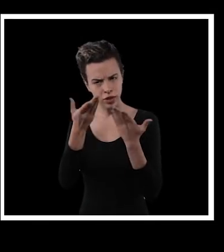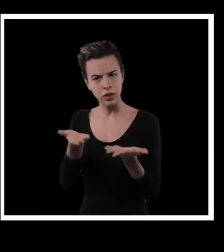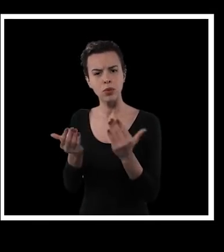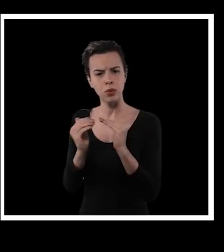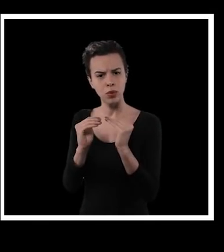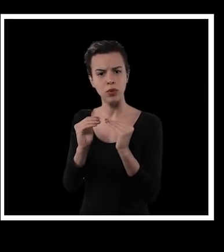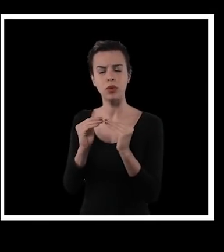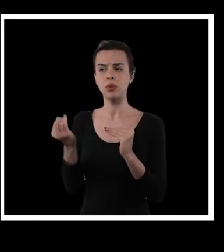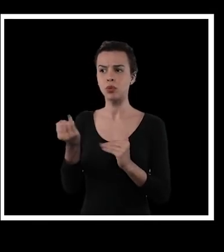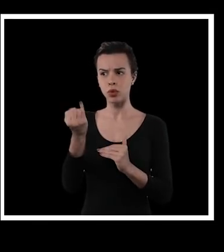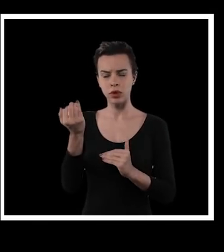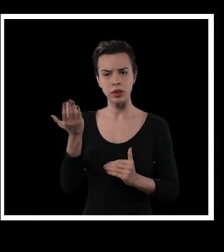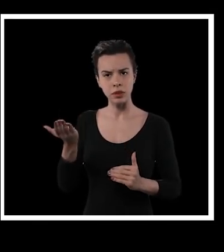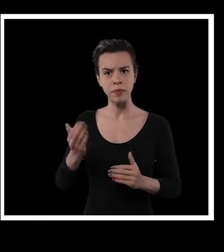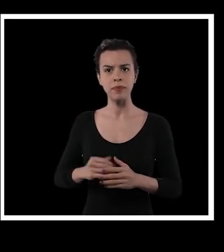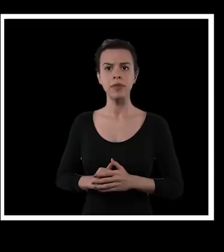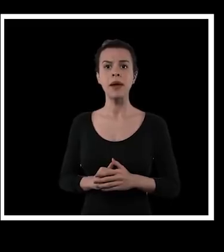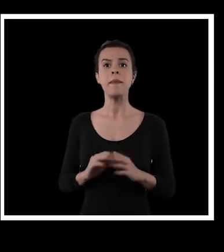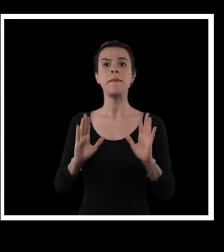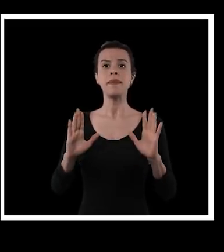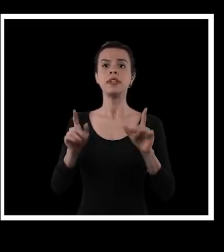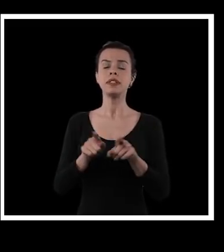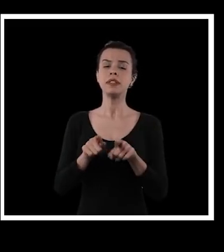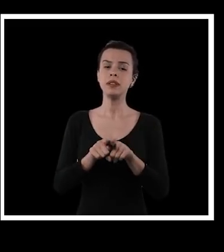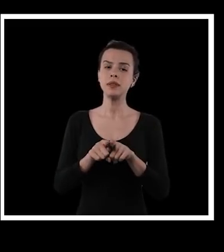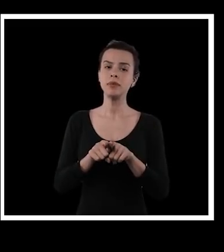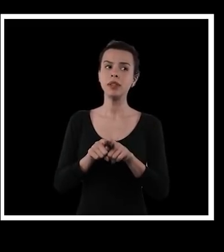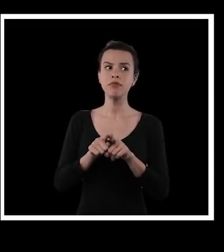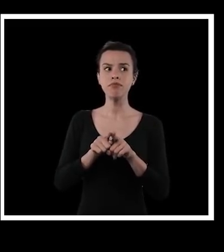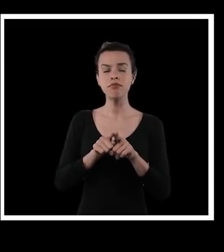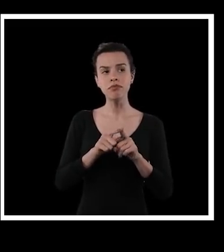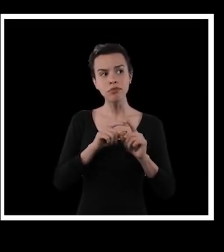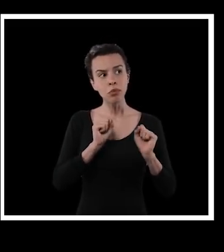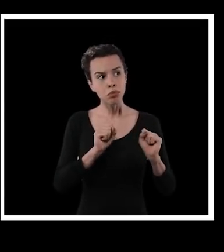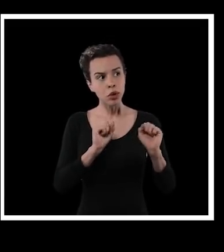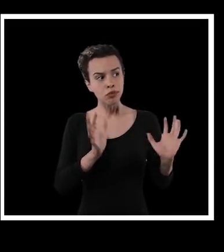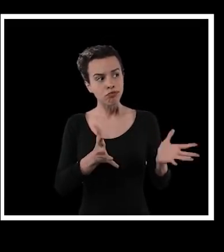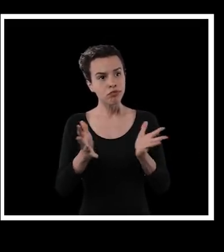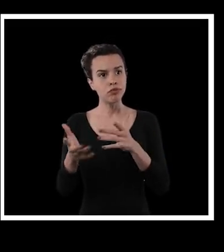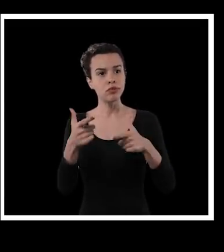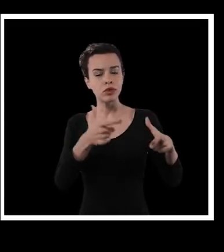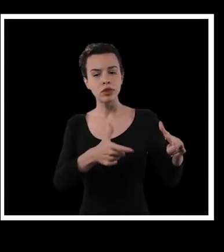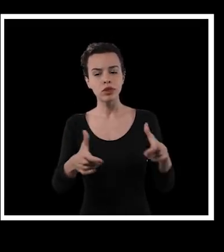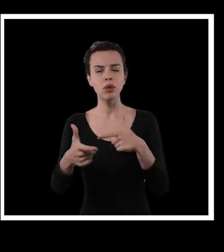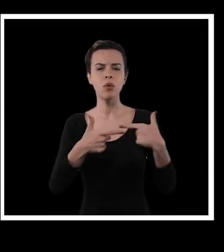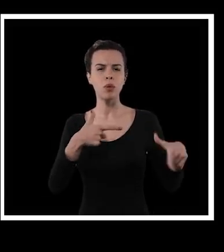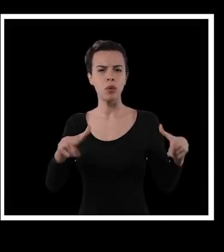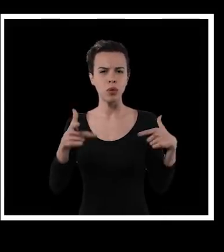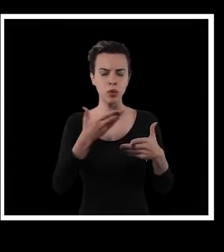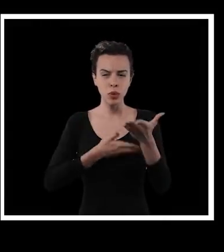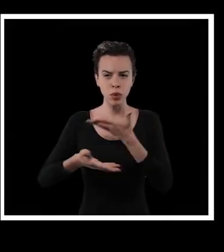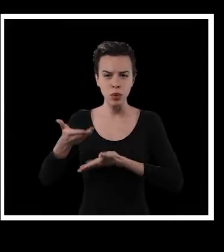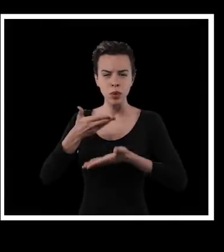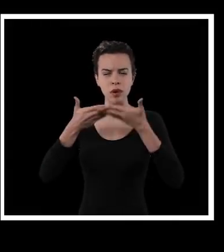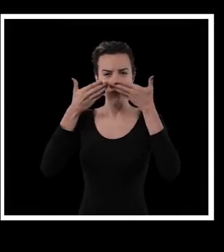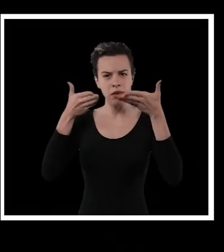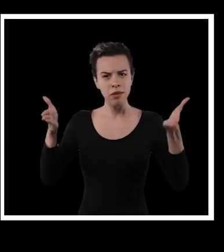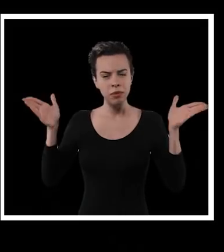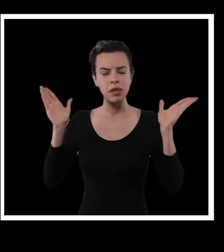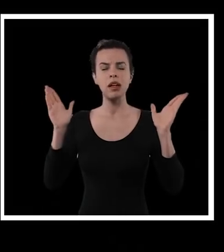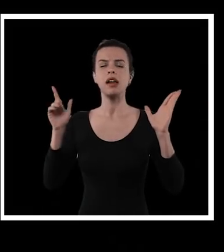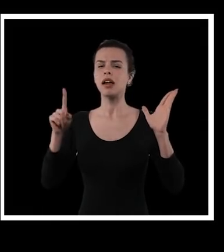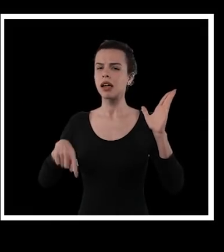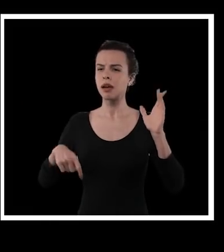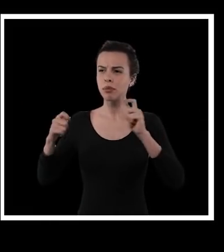importante, a escola é fundamental, super importante, mas a gente também pode apostar em outros espaços, né? Eu acho que compartilhar,